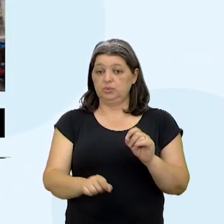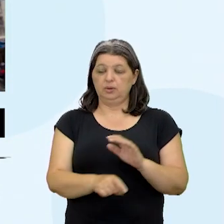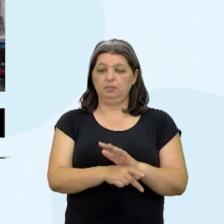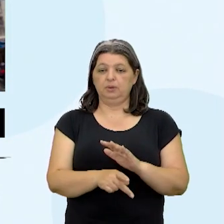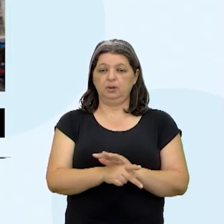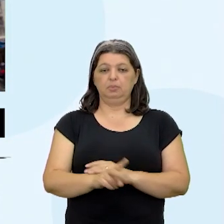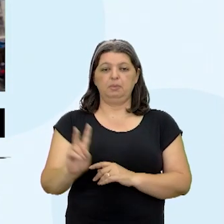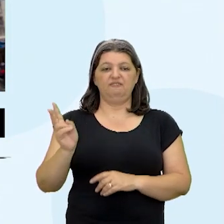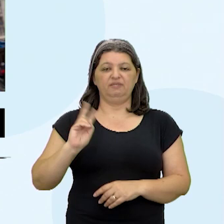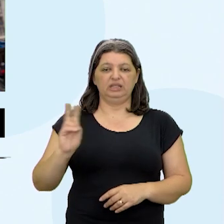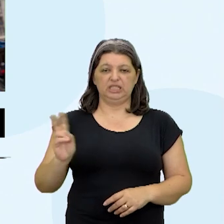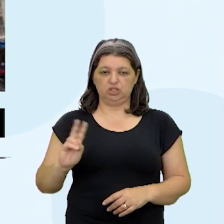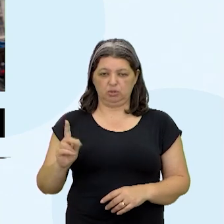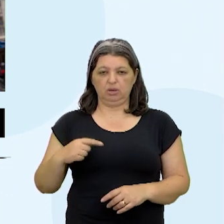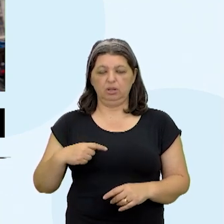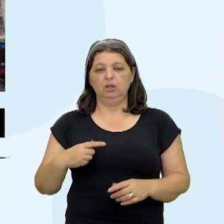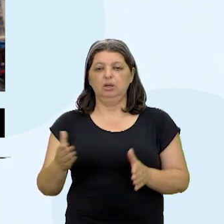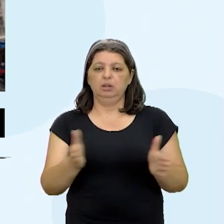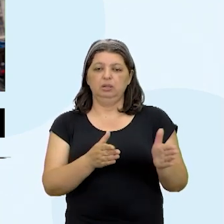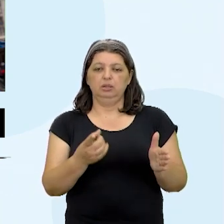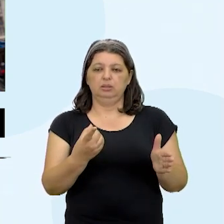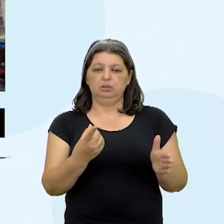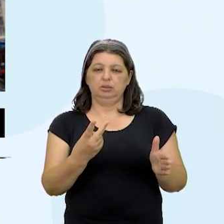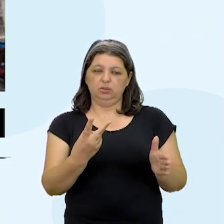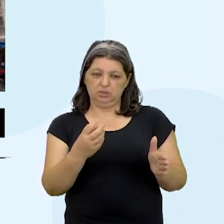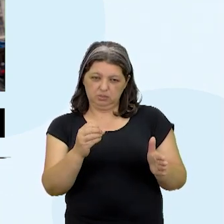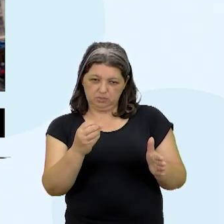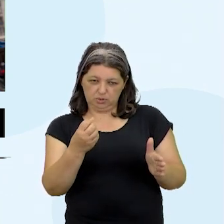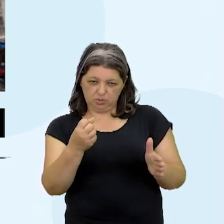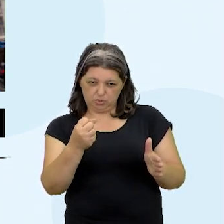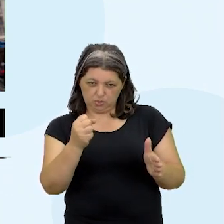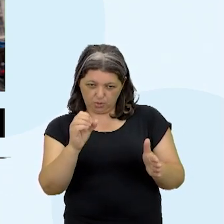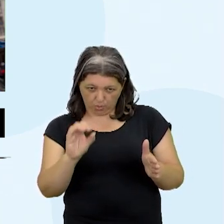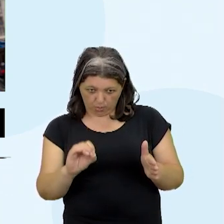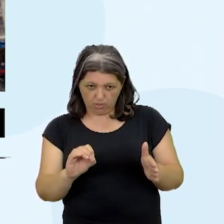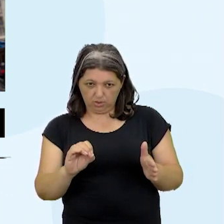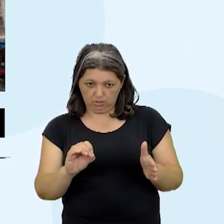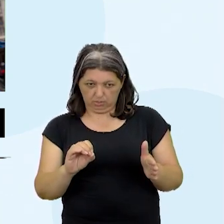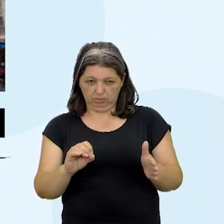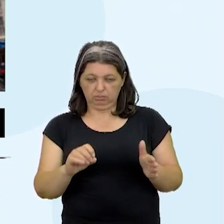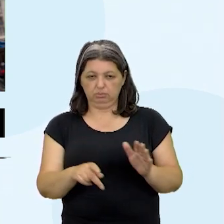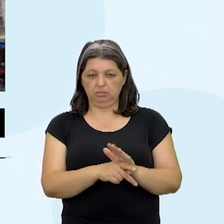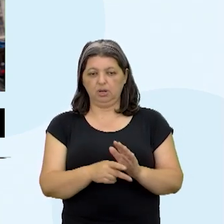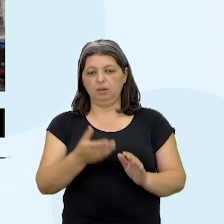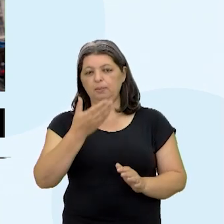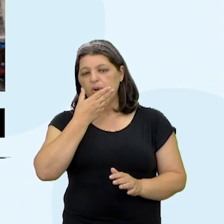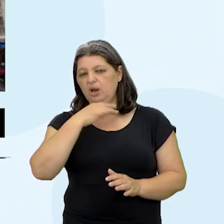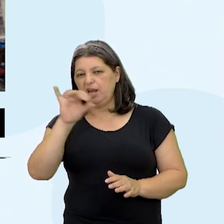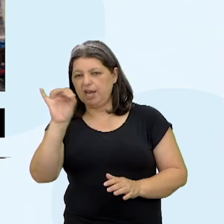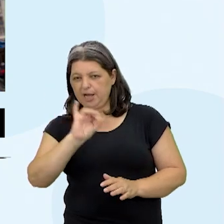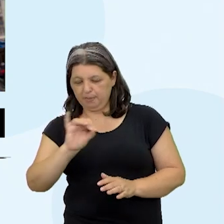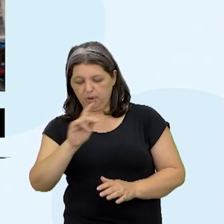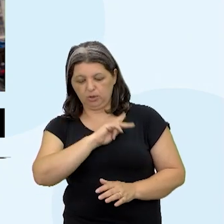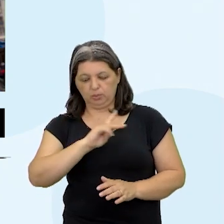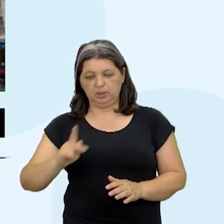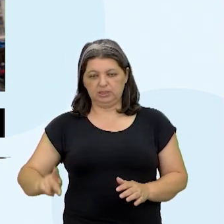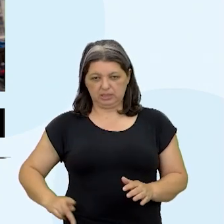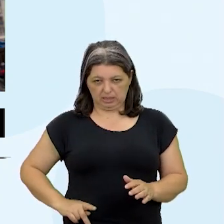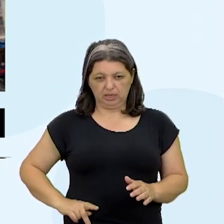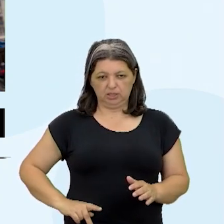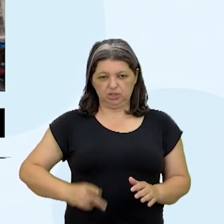a Venezuela. Em 2008, o Raul Castro, o irmão do Fidel, assume o poder e em